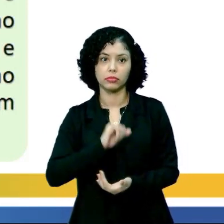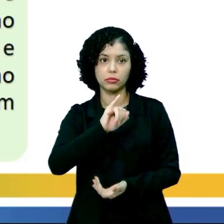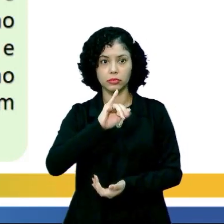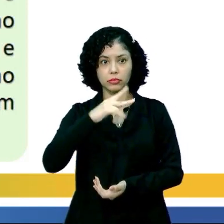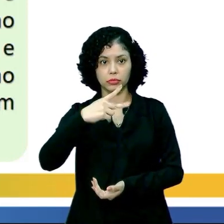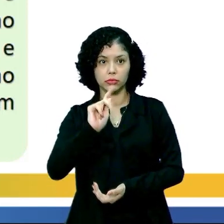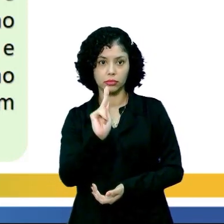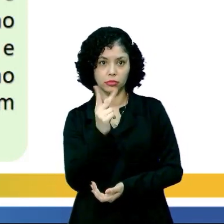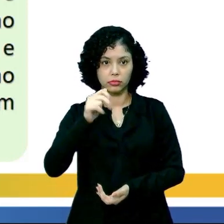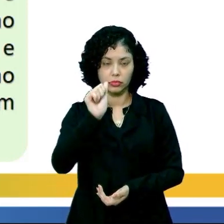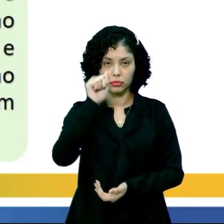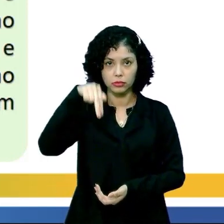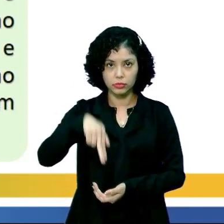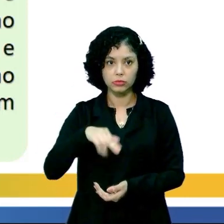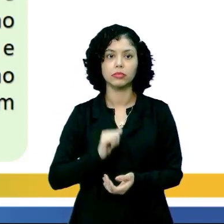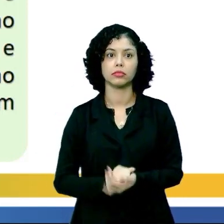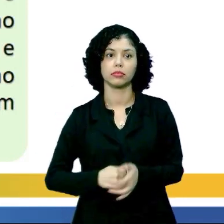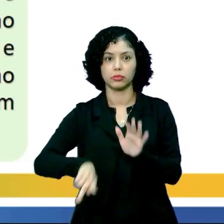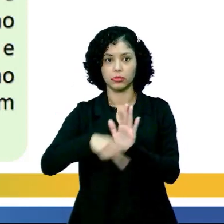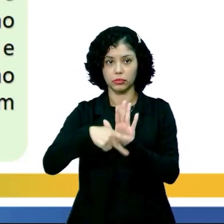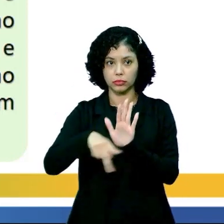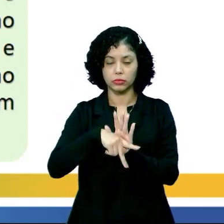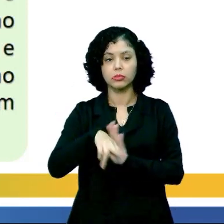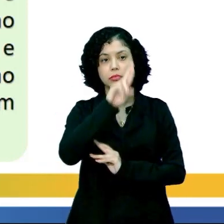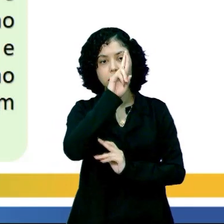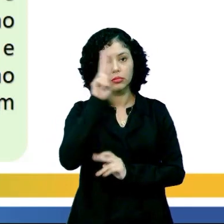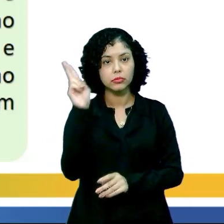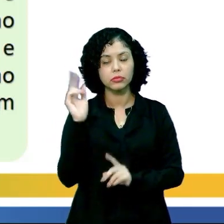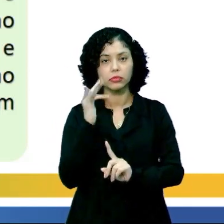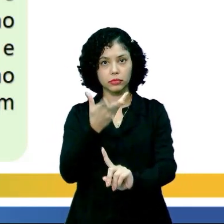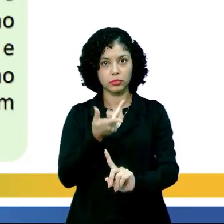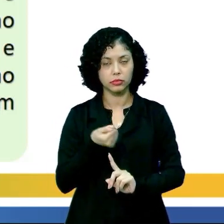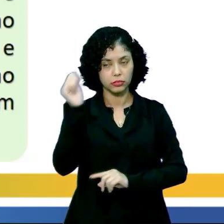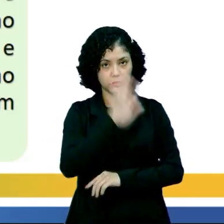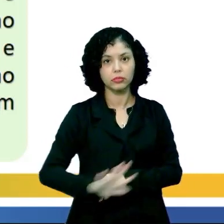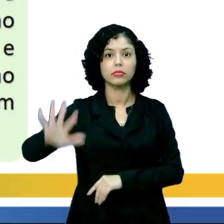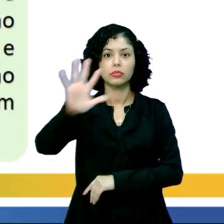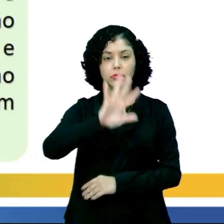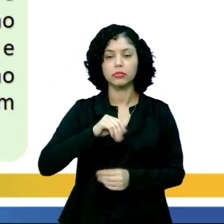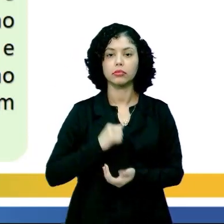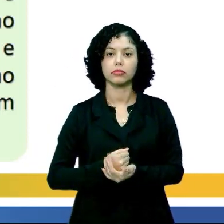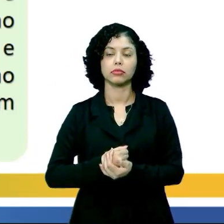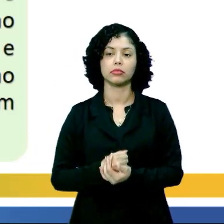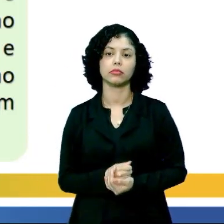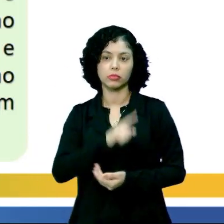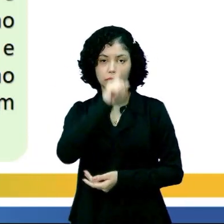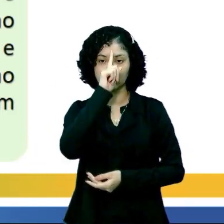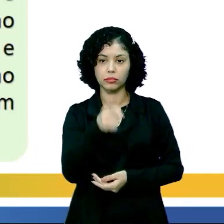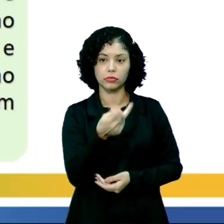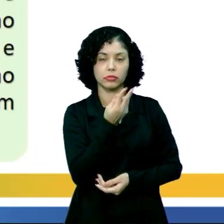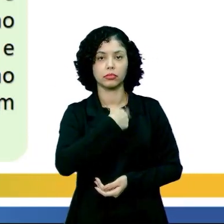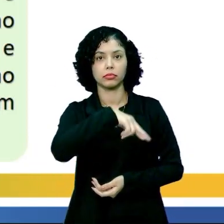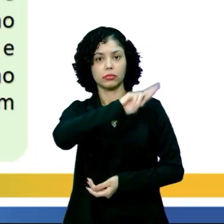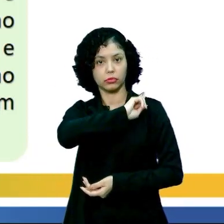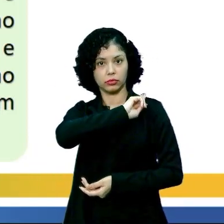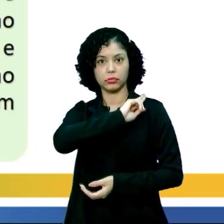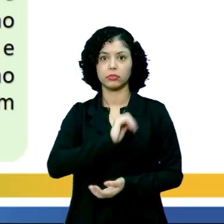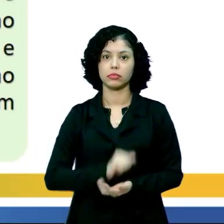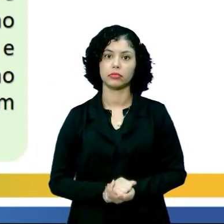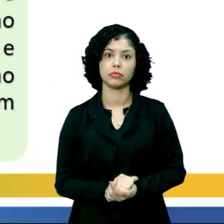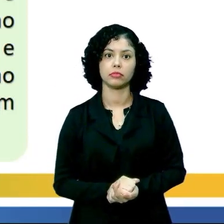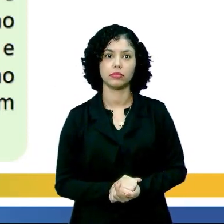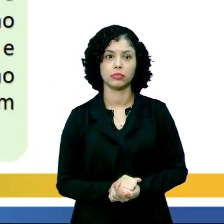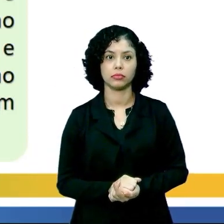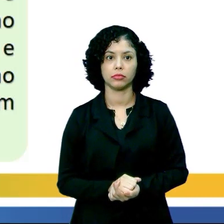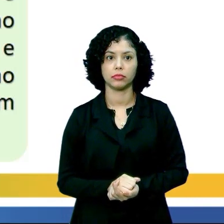IFAM, ele é o Patrimônio Histórico e Artístico Nacional. Esse é o órgão responsável por